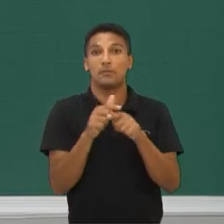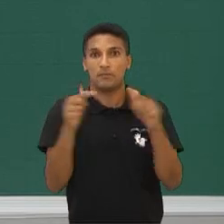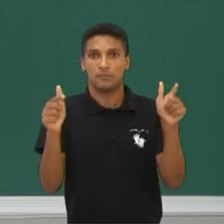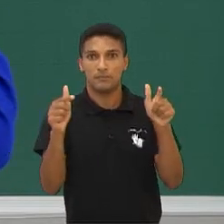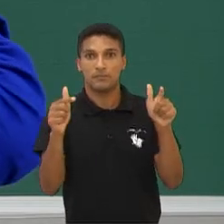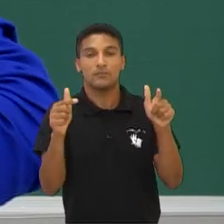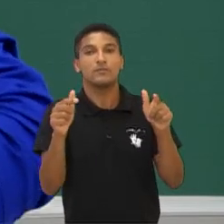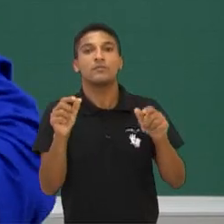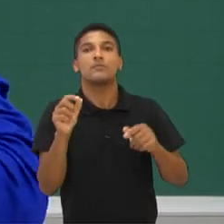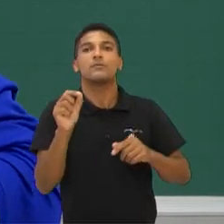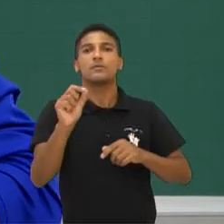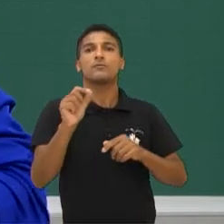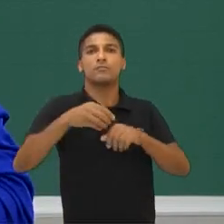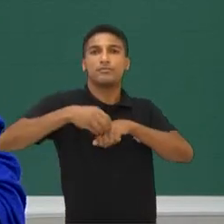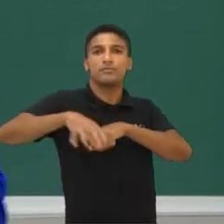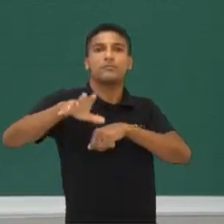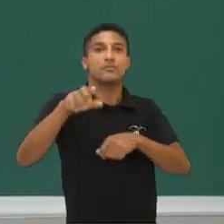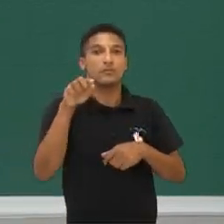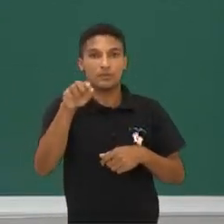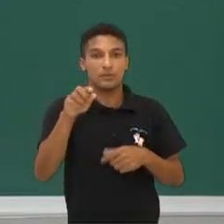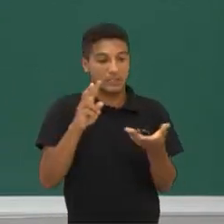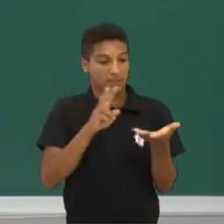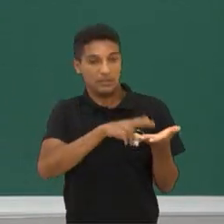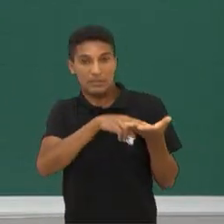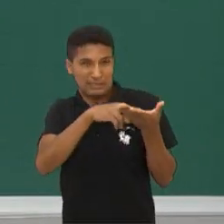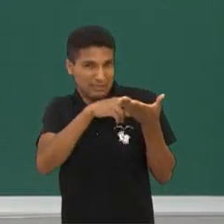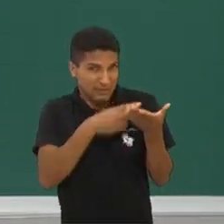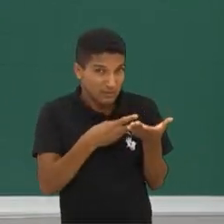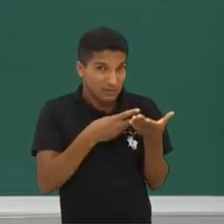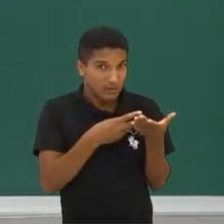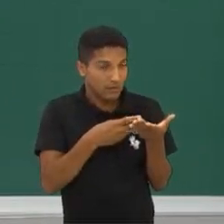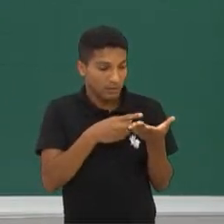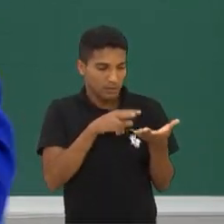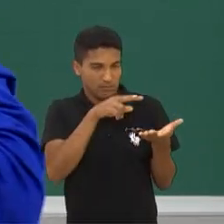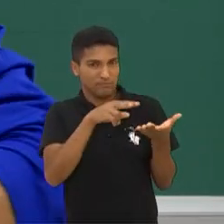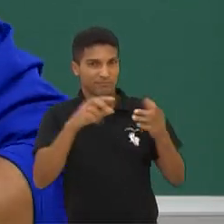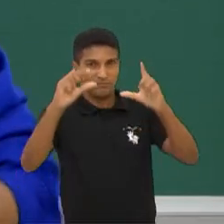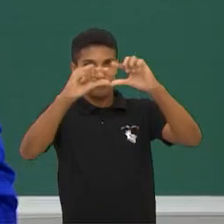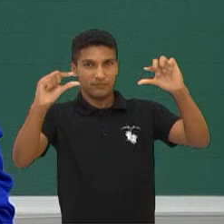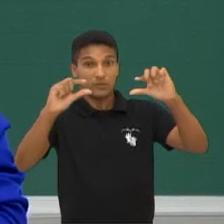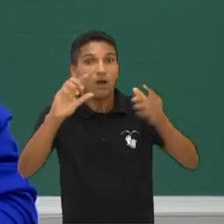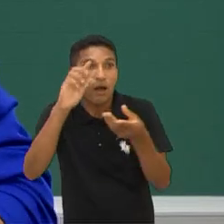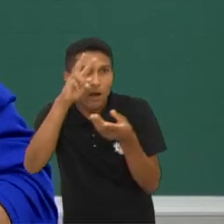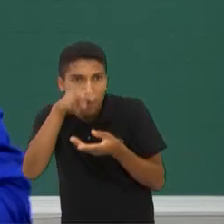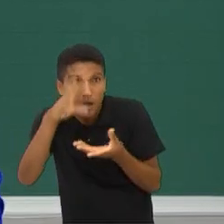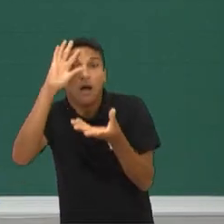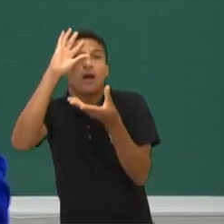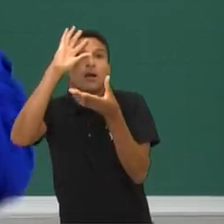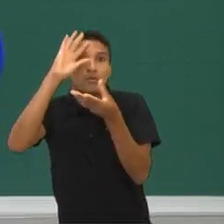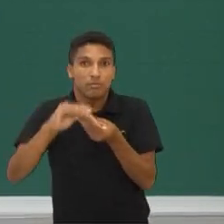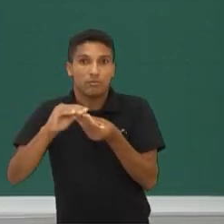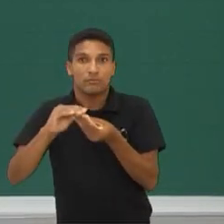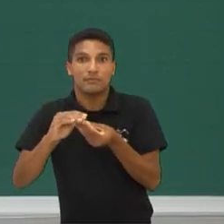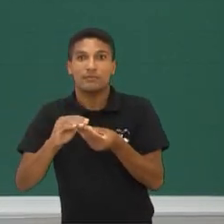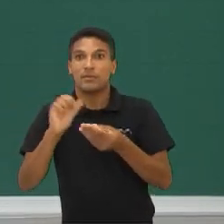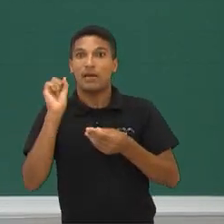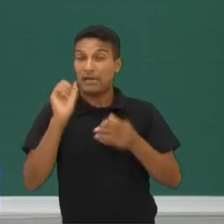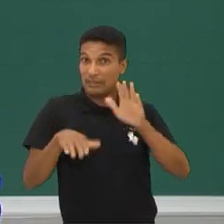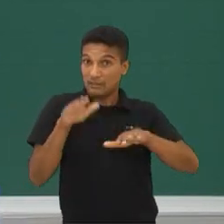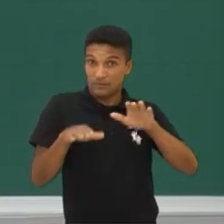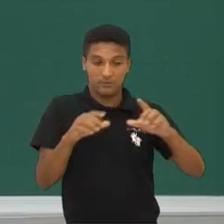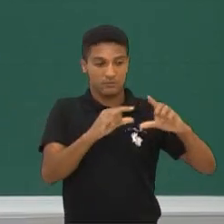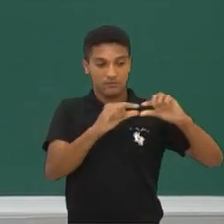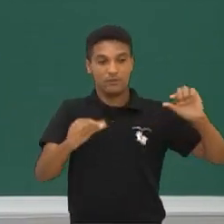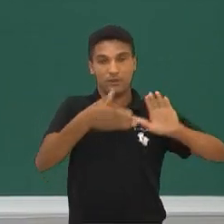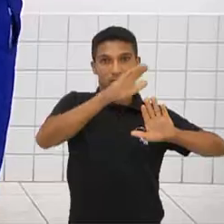interpretem. Porque a partir desse momento vocês podem encontrar uma expressão e pode acabar tendo alguma dificuldade na hora de poder